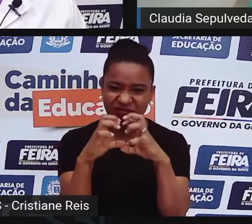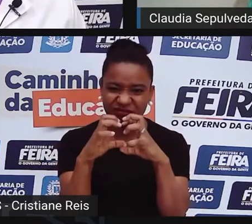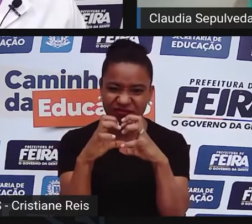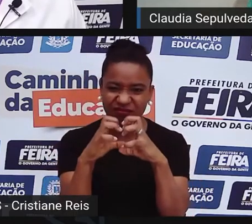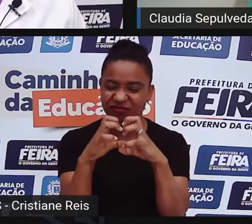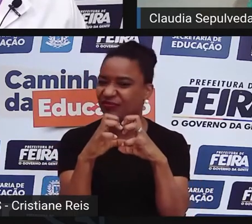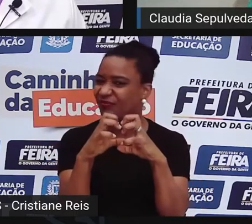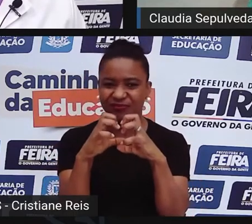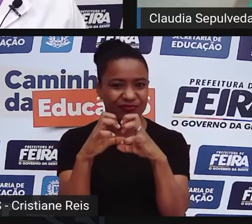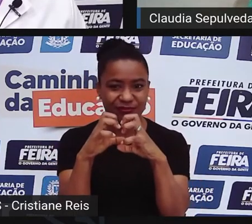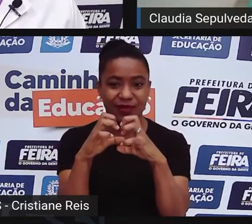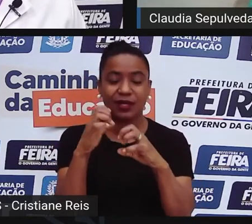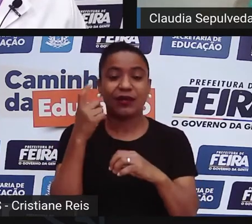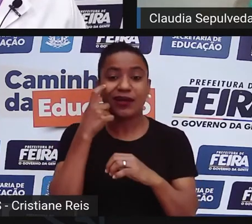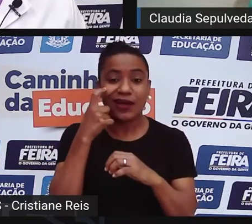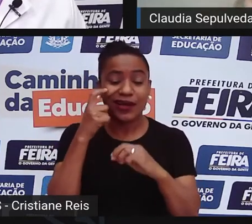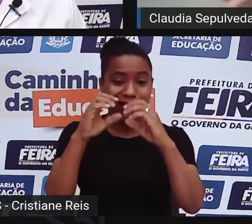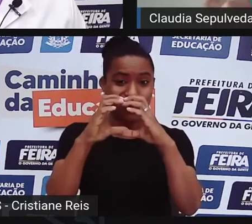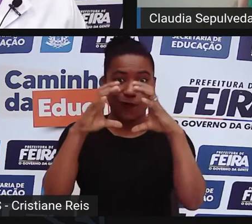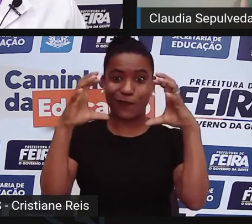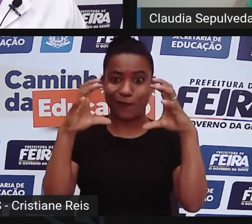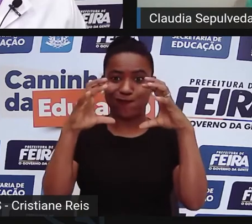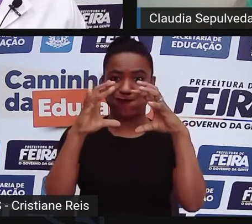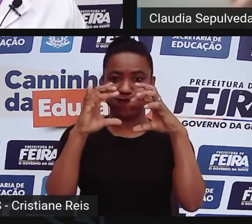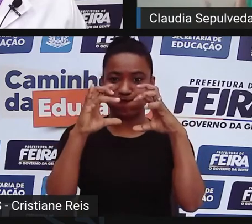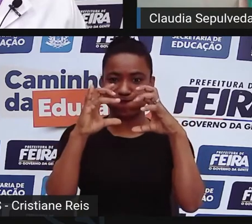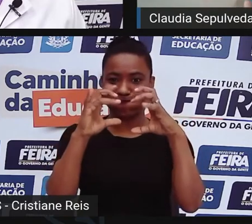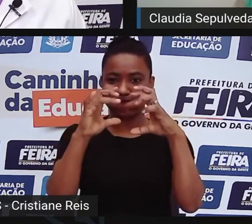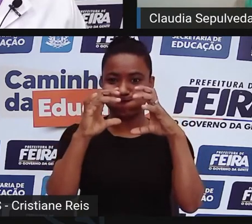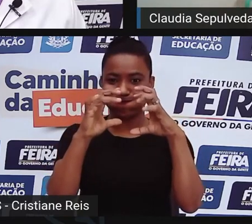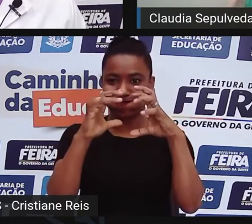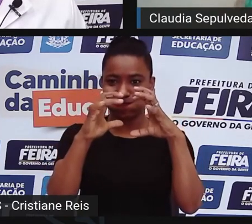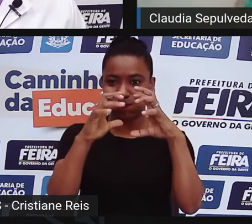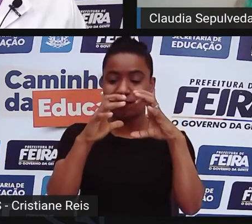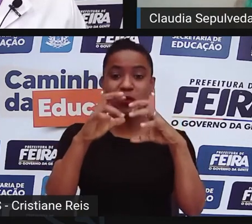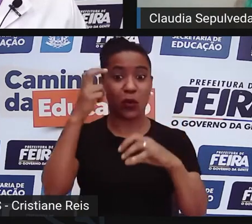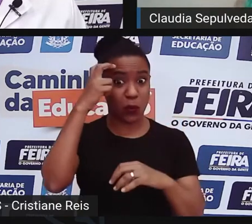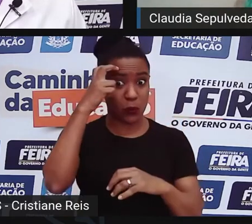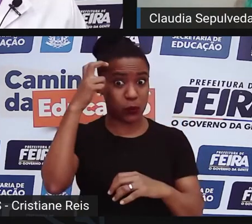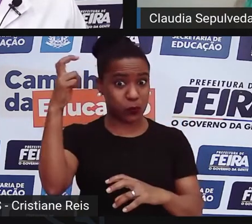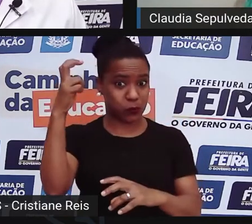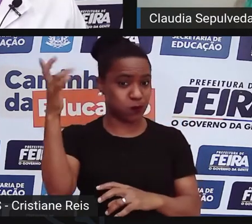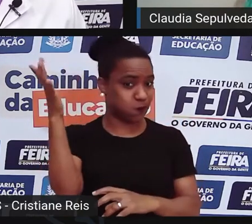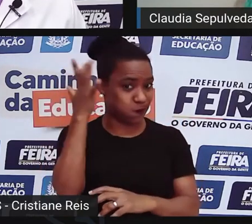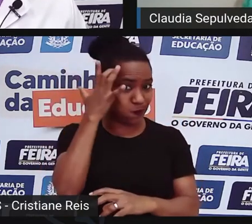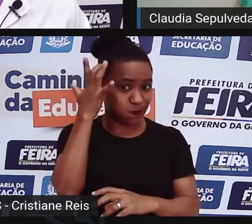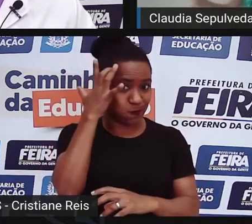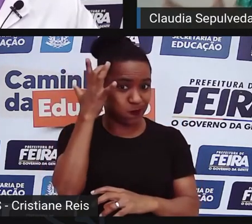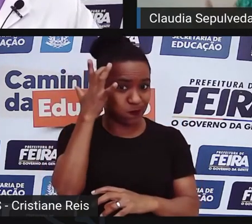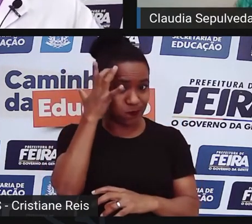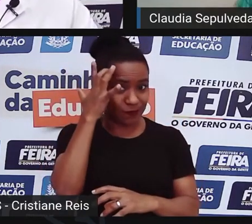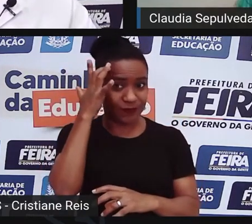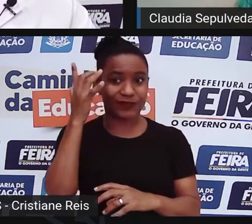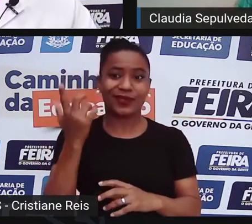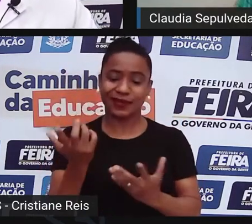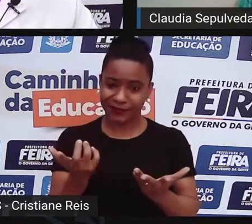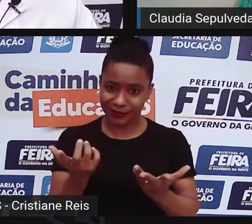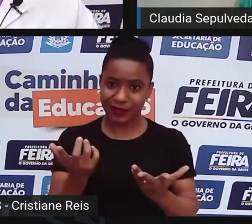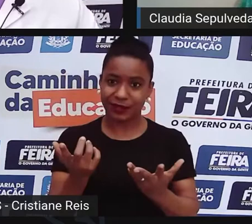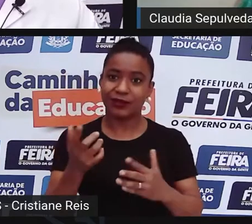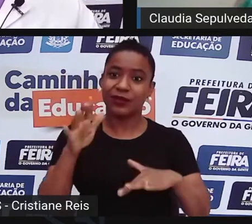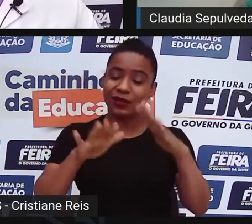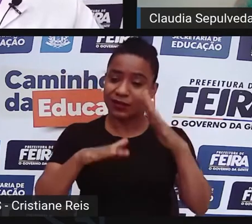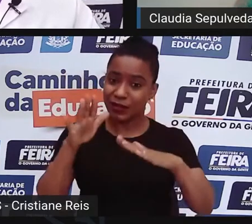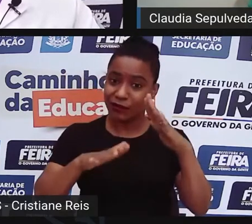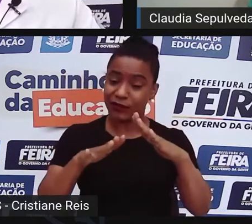caixas cranianas menores teriam um volume cerebral, ocuparia, por exemplo, daria um volume cerebral menor, e isso teria a ver com a capacidade menor